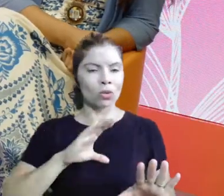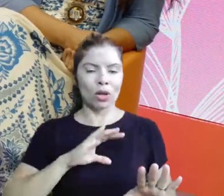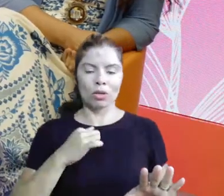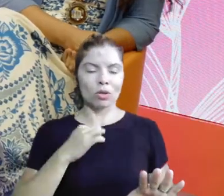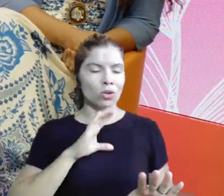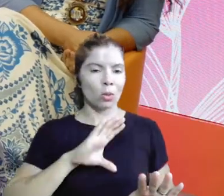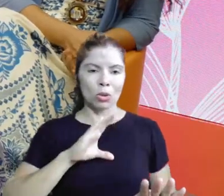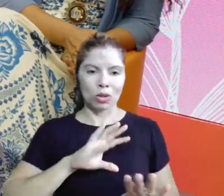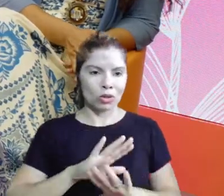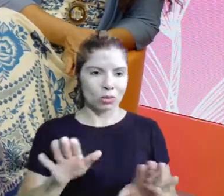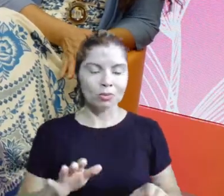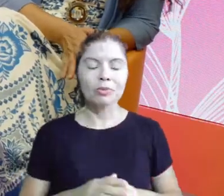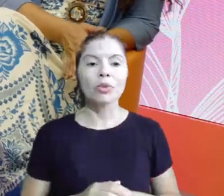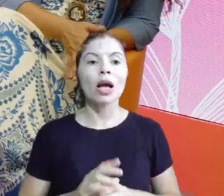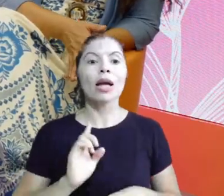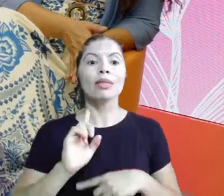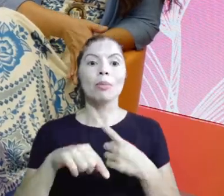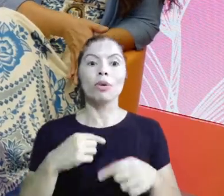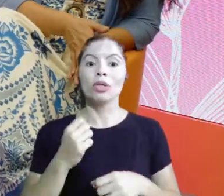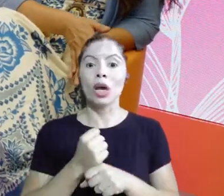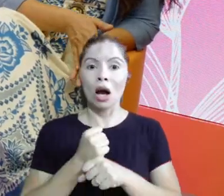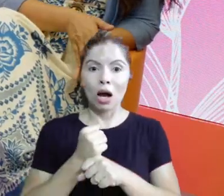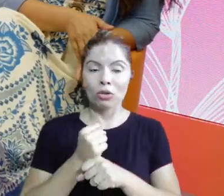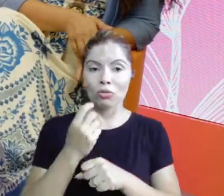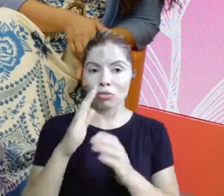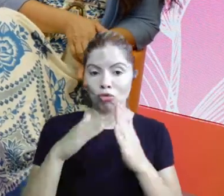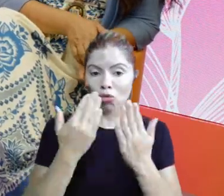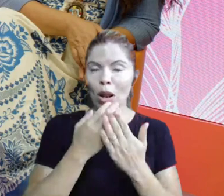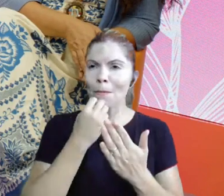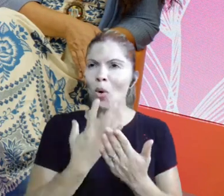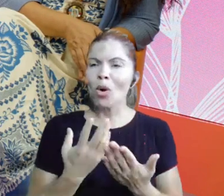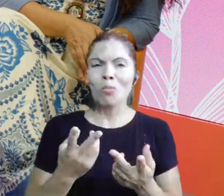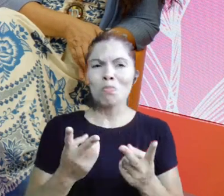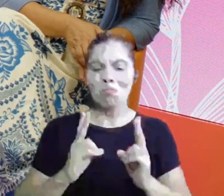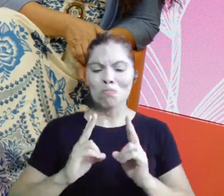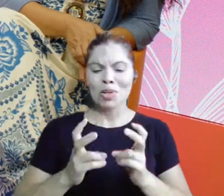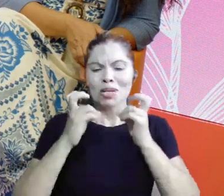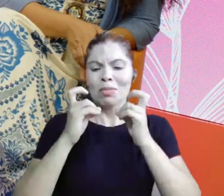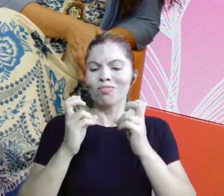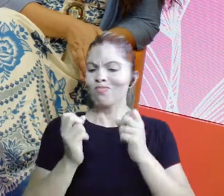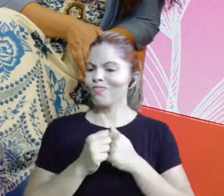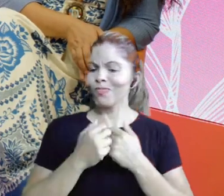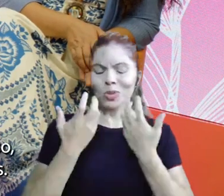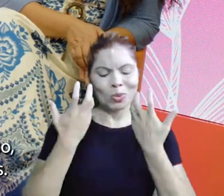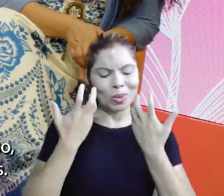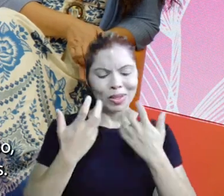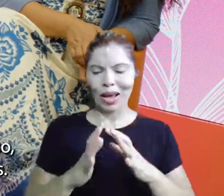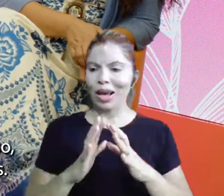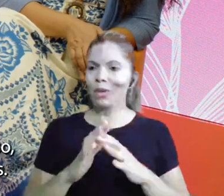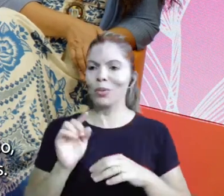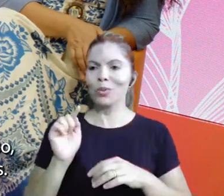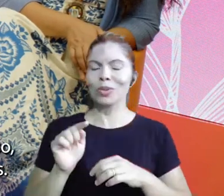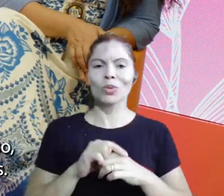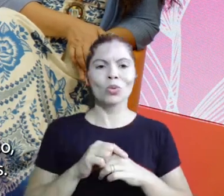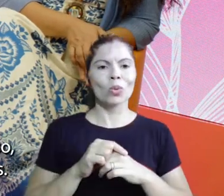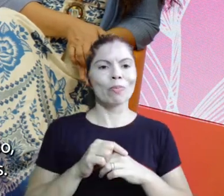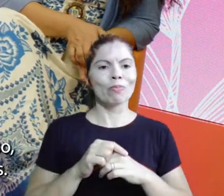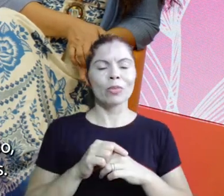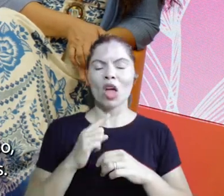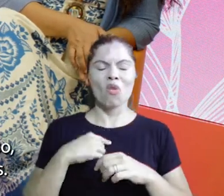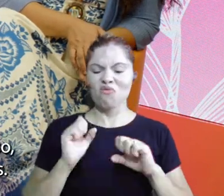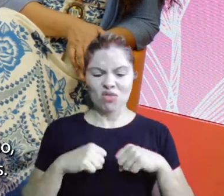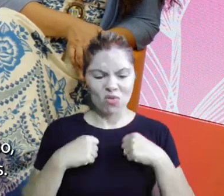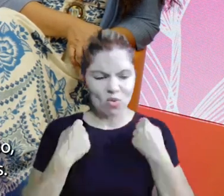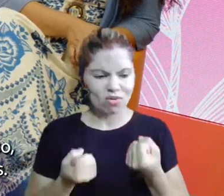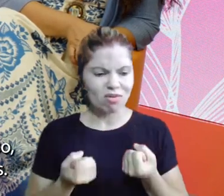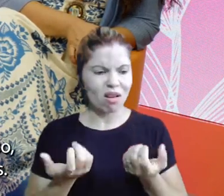anos numa escola muito boa, eu falei assim, gente, não é isso mais que eu quero. E eu falei, não vou me forçar mais a isso porque a